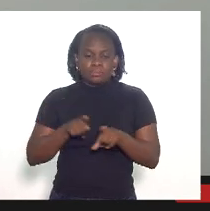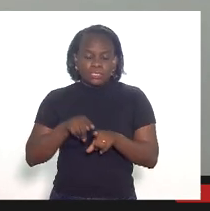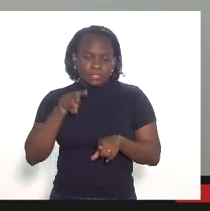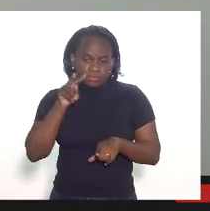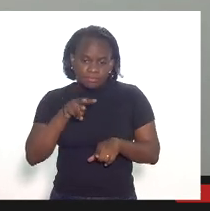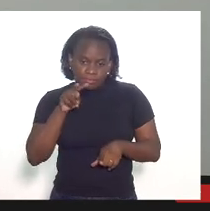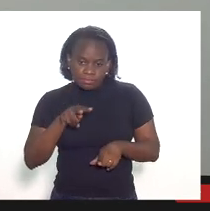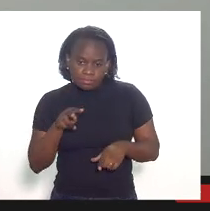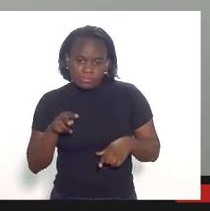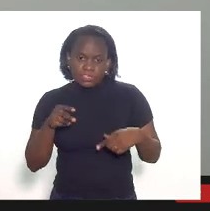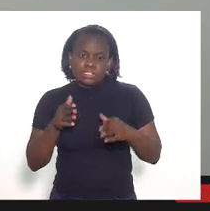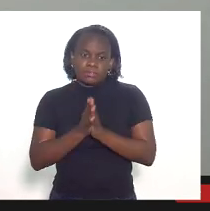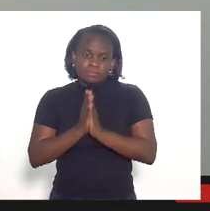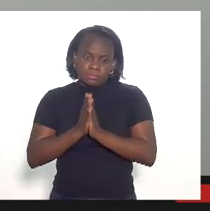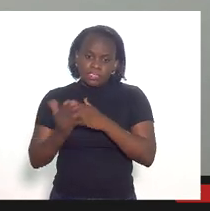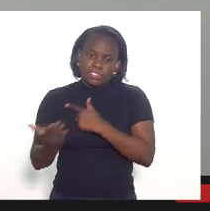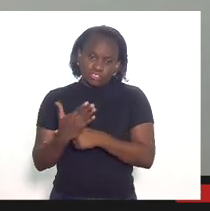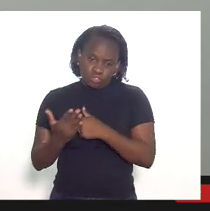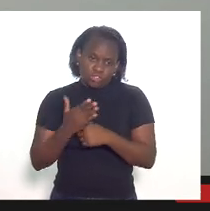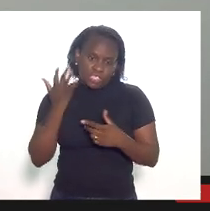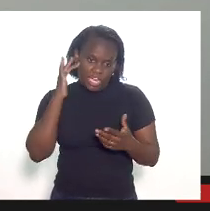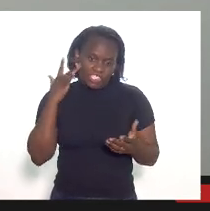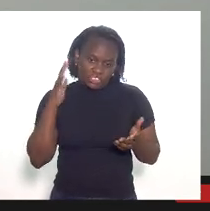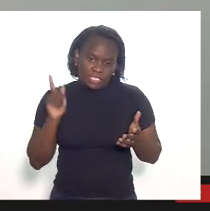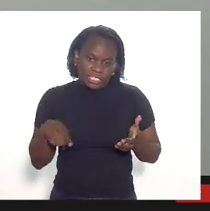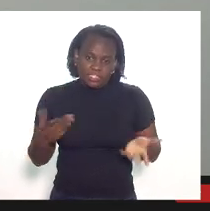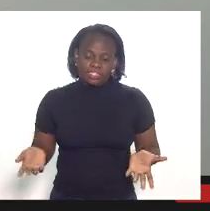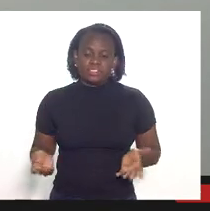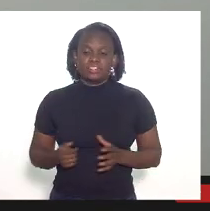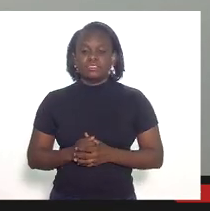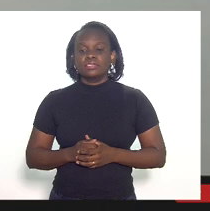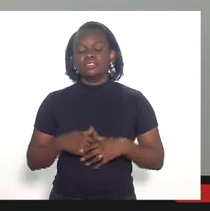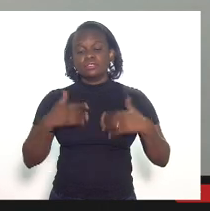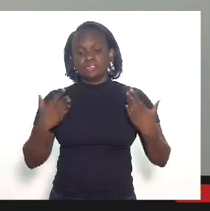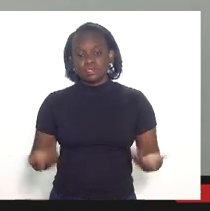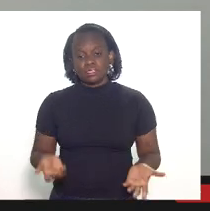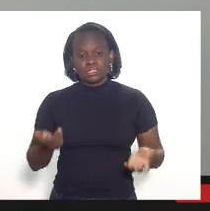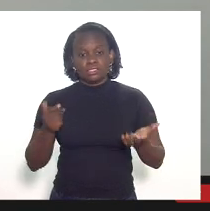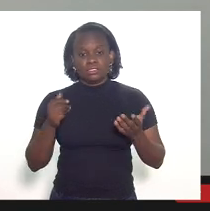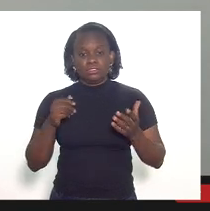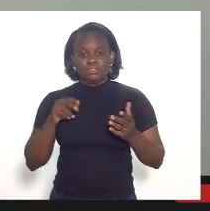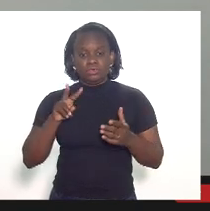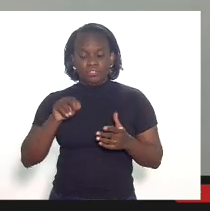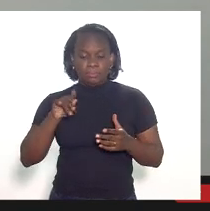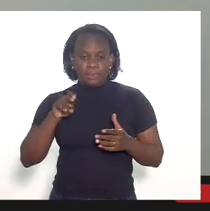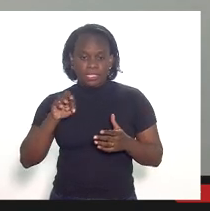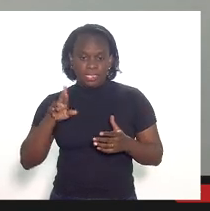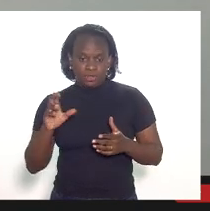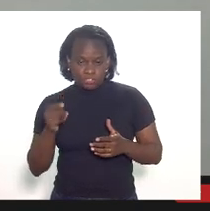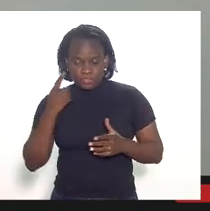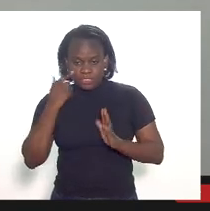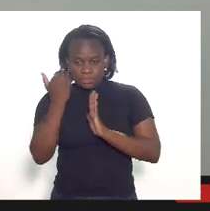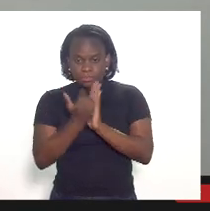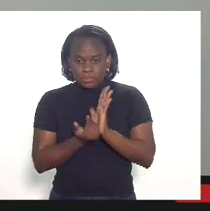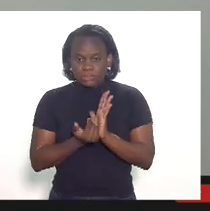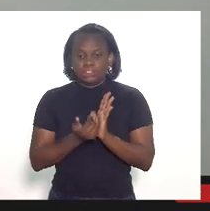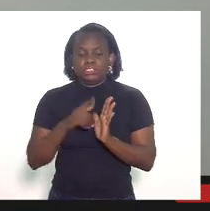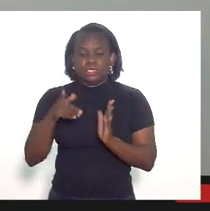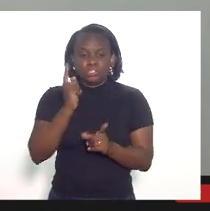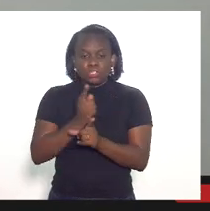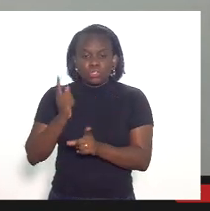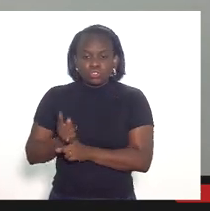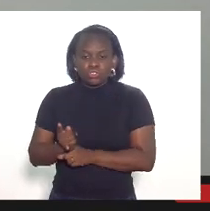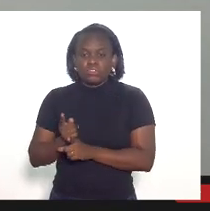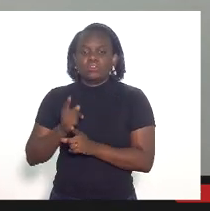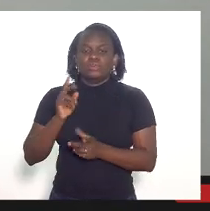em que a gente está apelando para uma ajuda acho que basicamente é isso então assim no ambiente do repetro das deduções nós detectamos